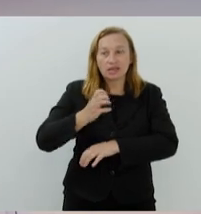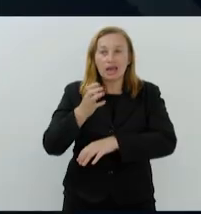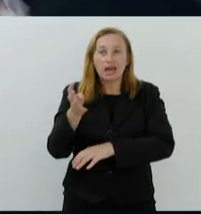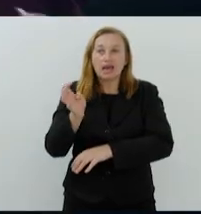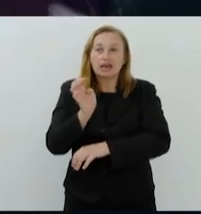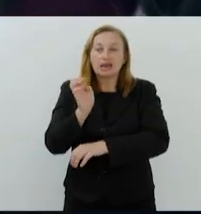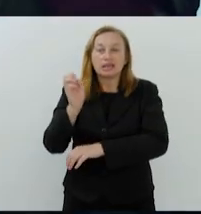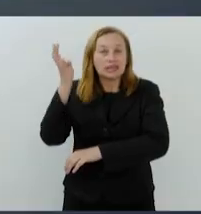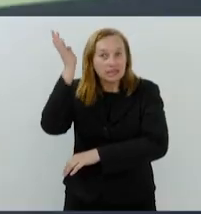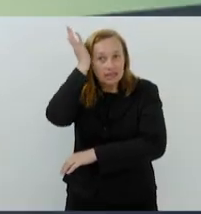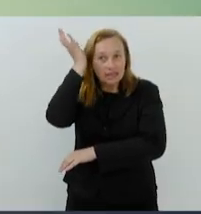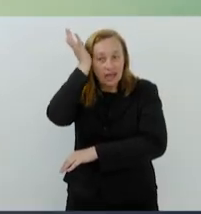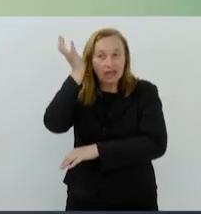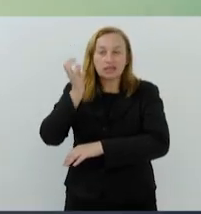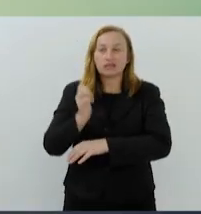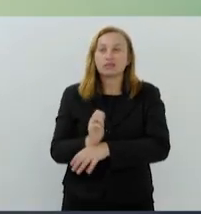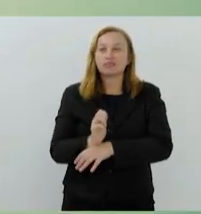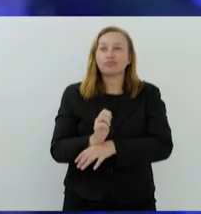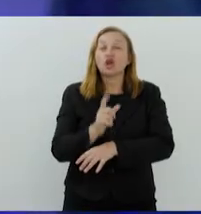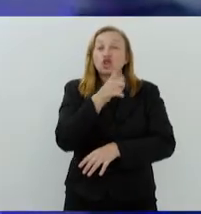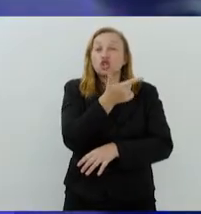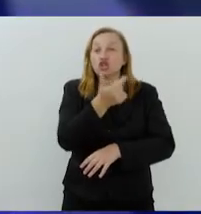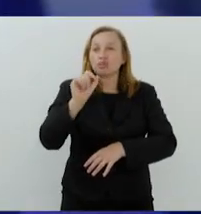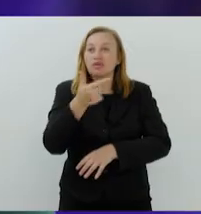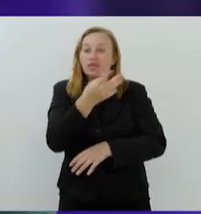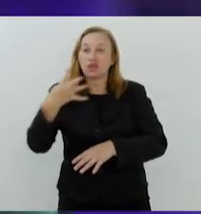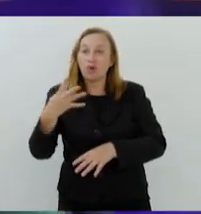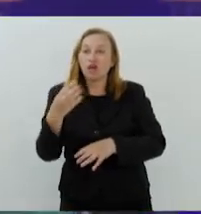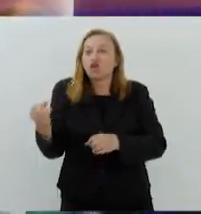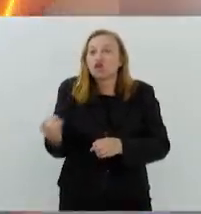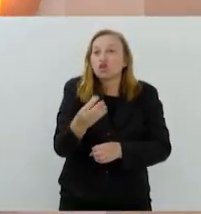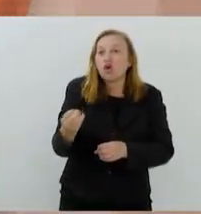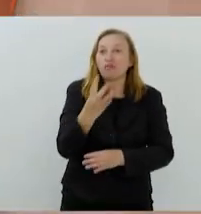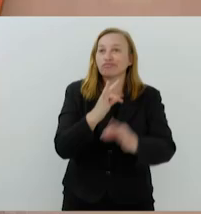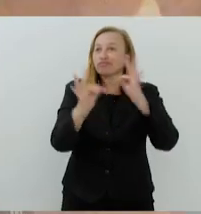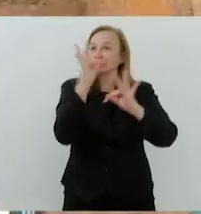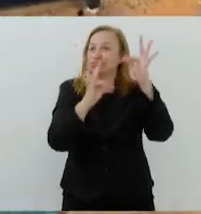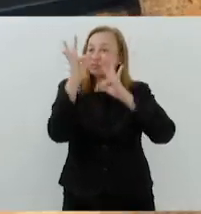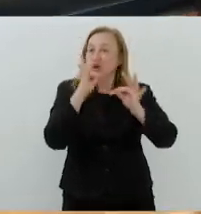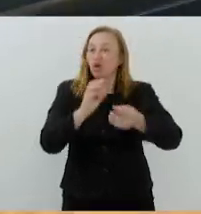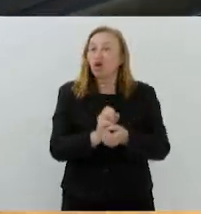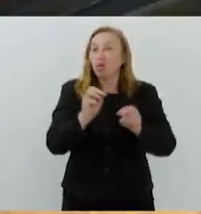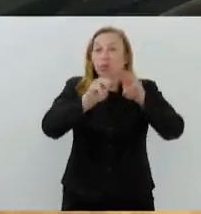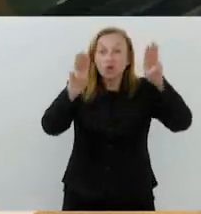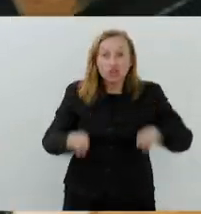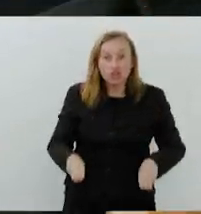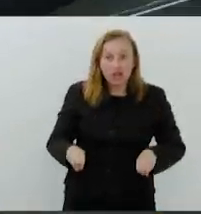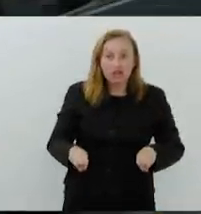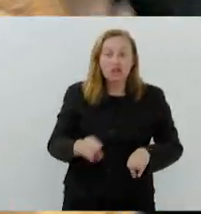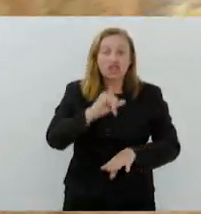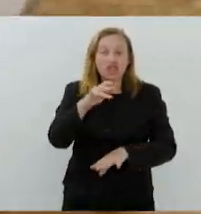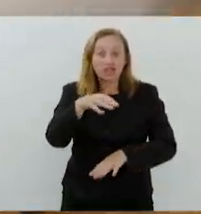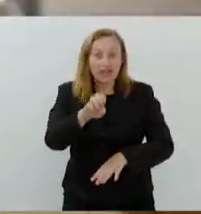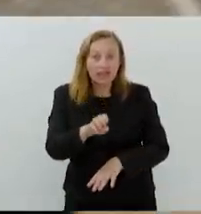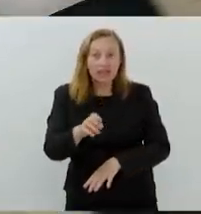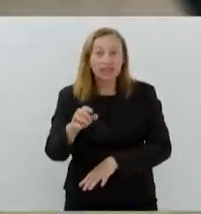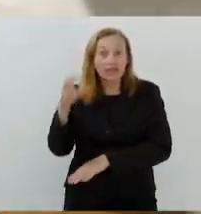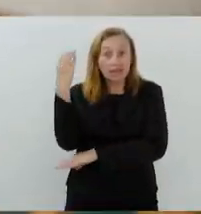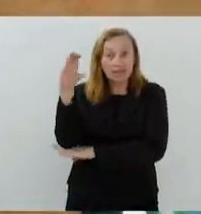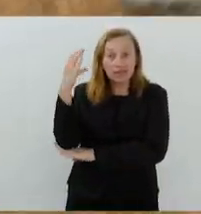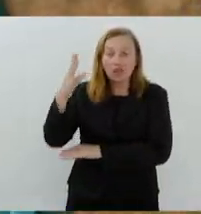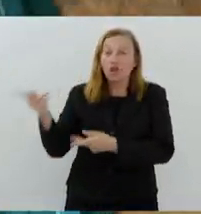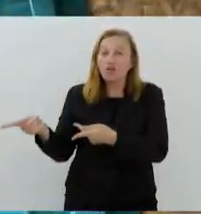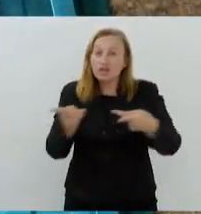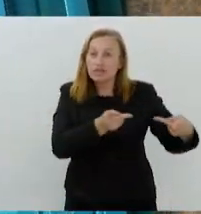2024, evento que reúne novidades tecnológicas. Museu Janete Costa, em Niterói, recebe